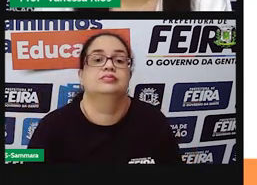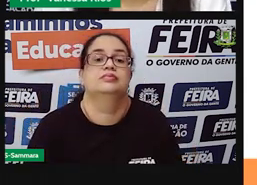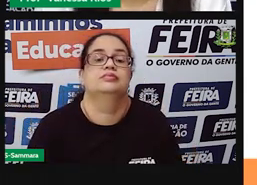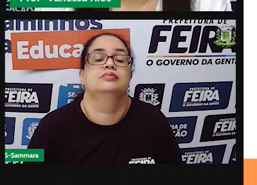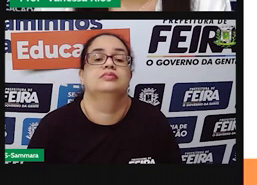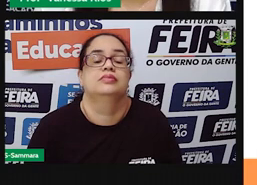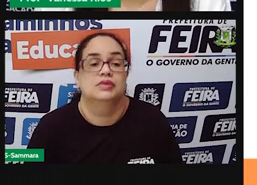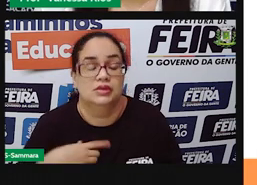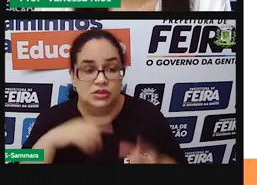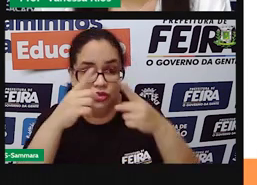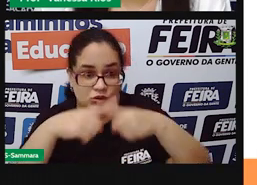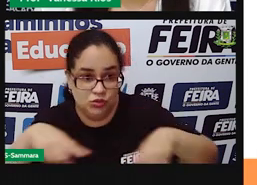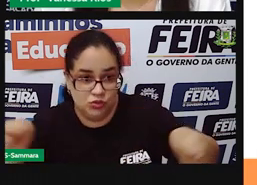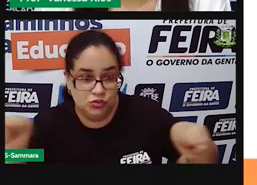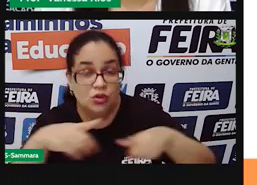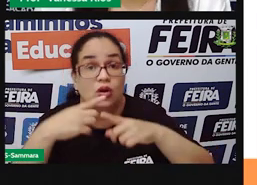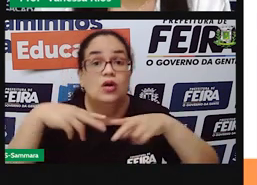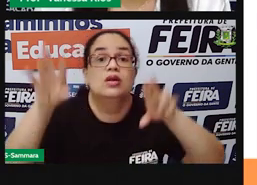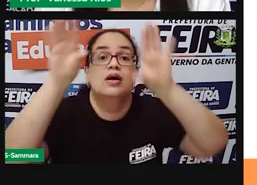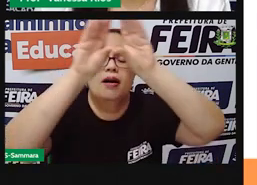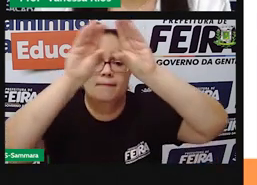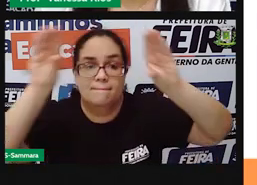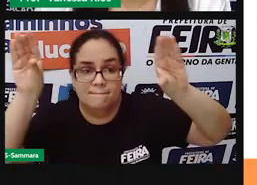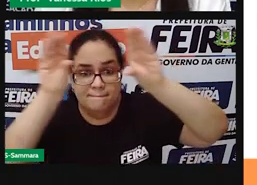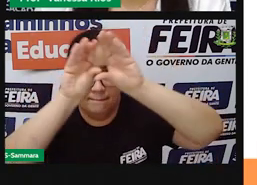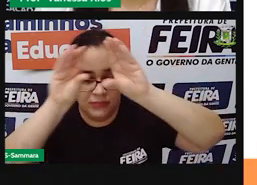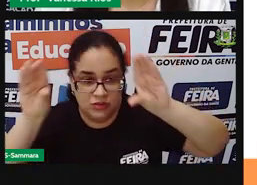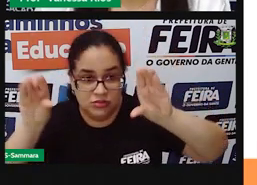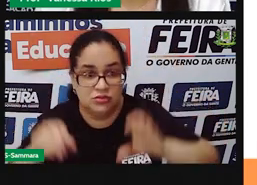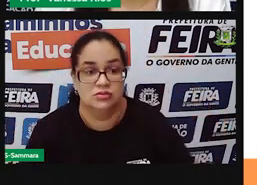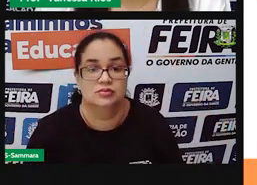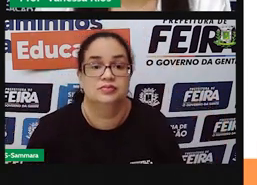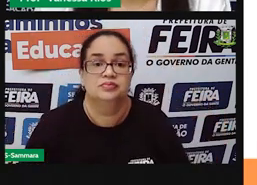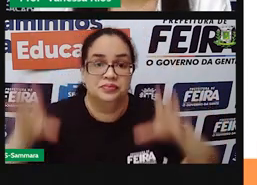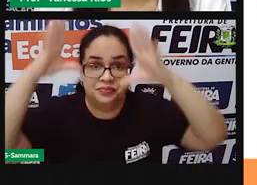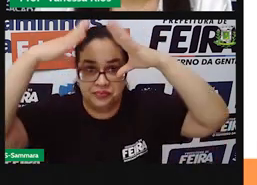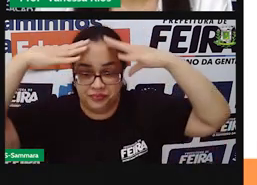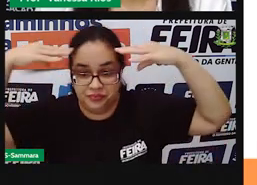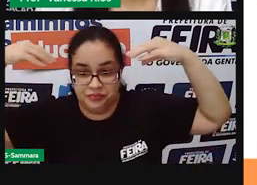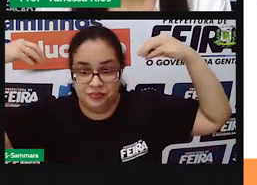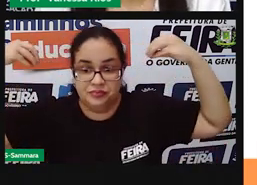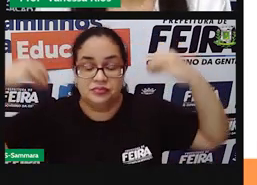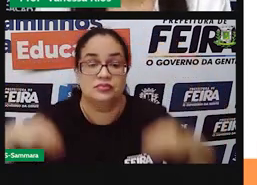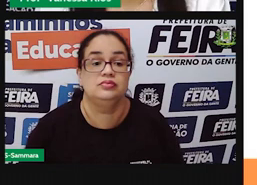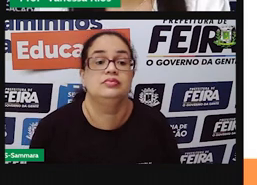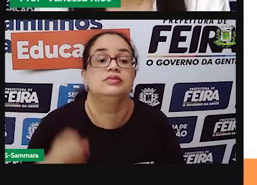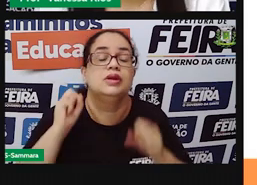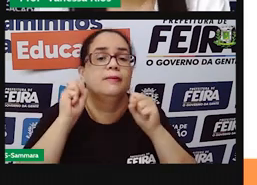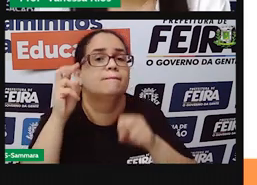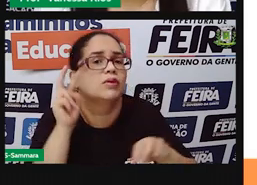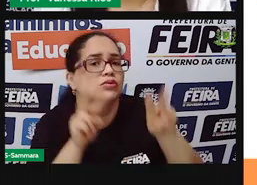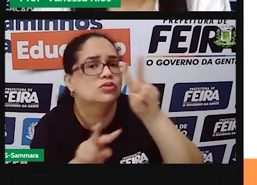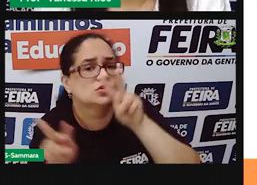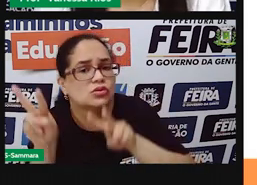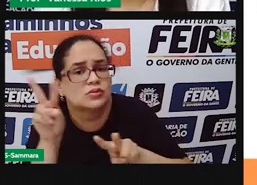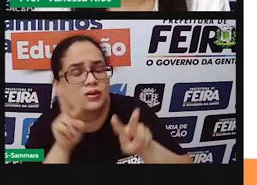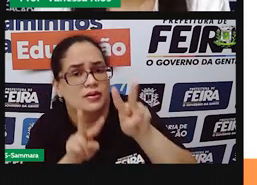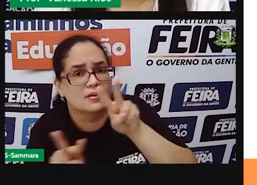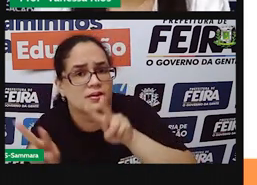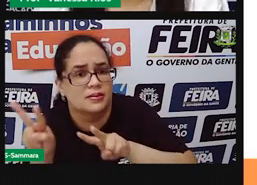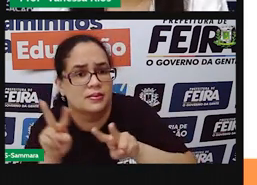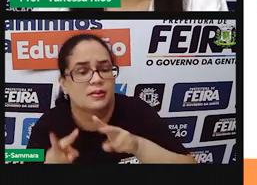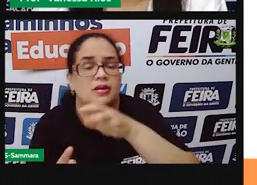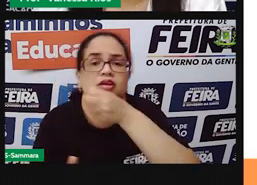dessa música, olha para o céu, a música de Luiz Gonçalo. O que a gente pode observar em relação